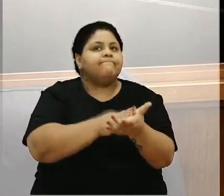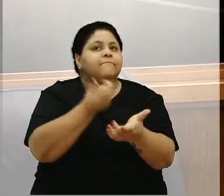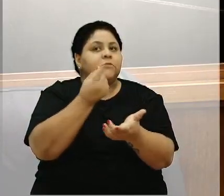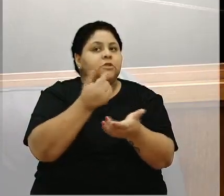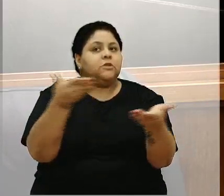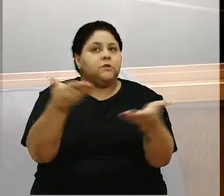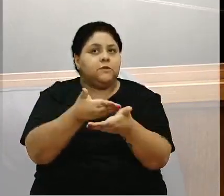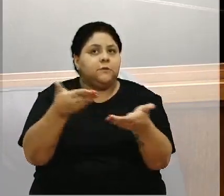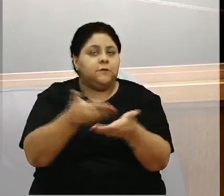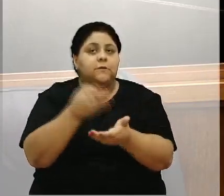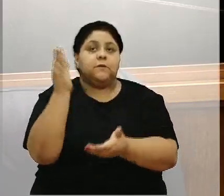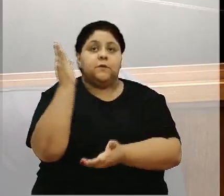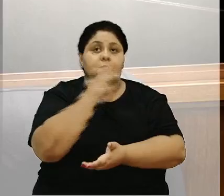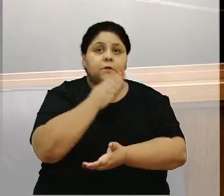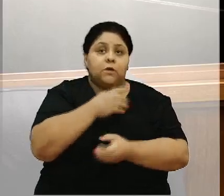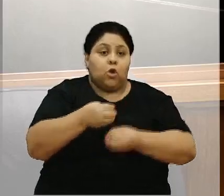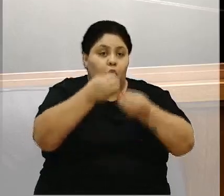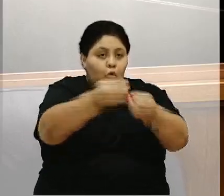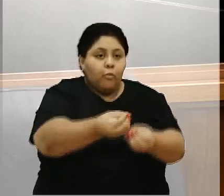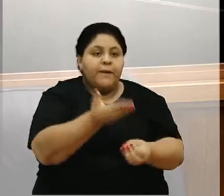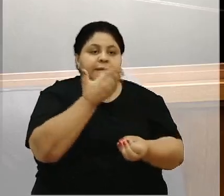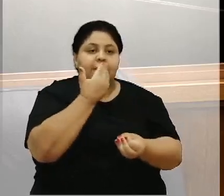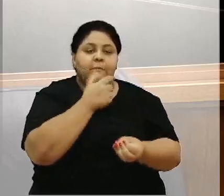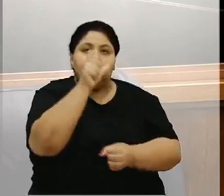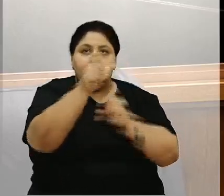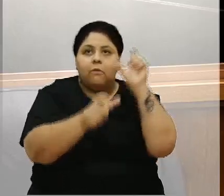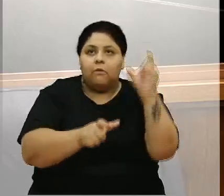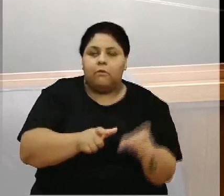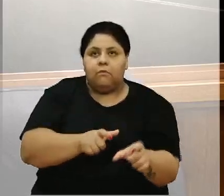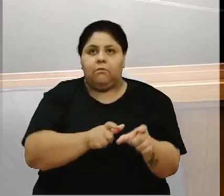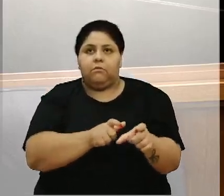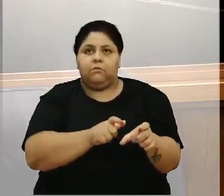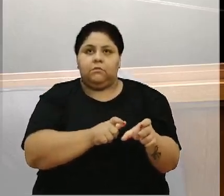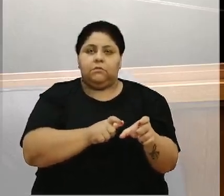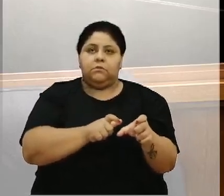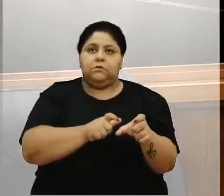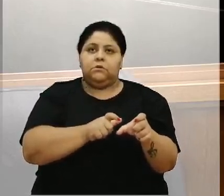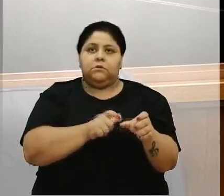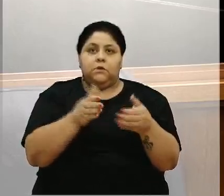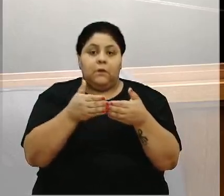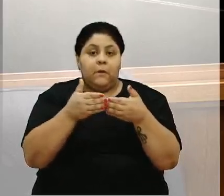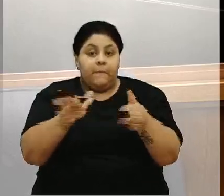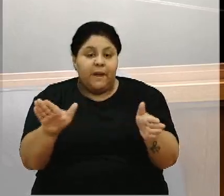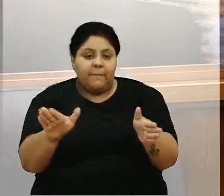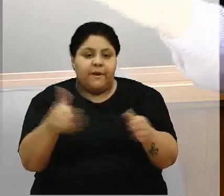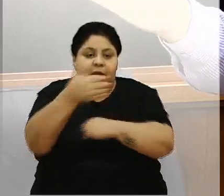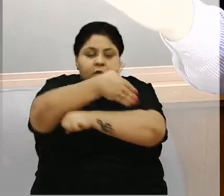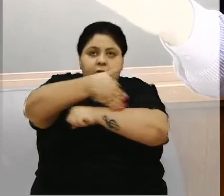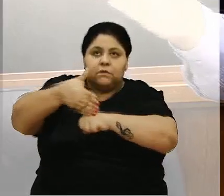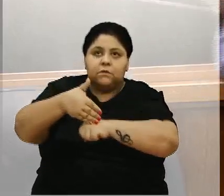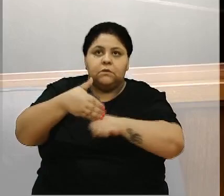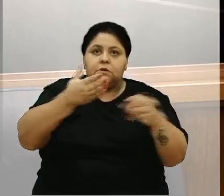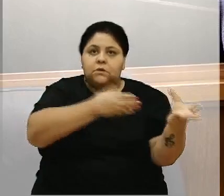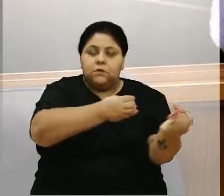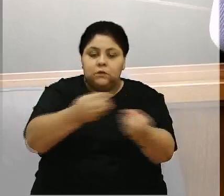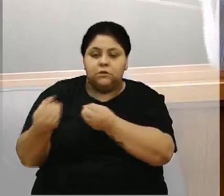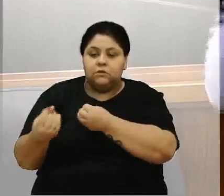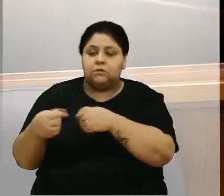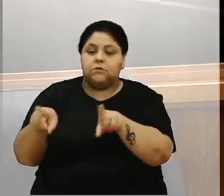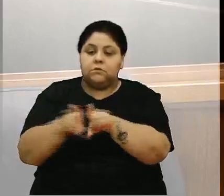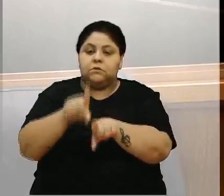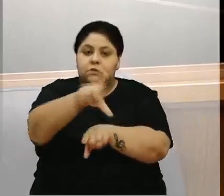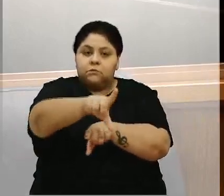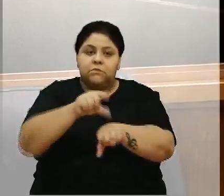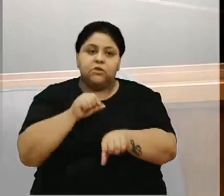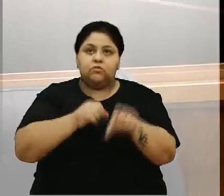Recurso para urgência, para dar comida para as pessoas, recurso para abrir as estradas e muito recurso para decisões de